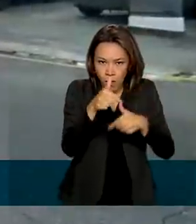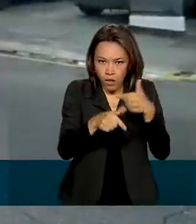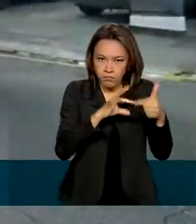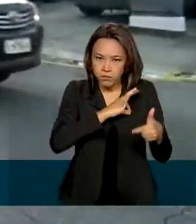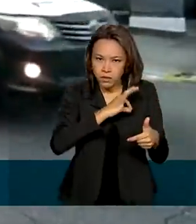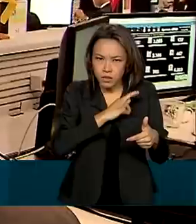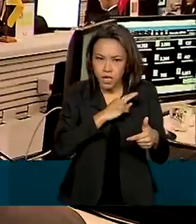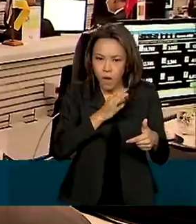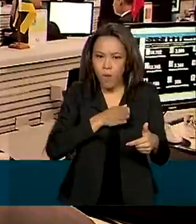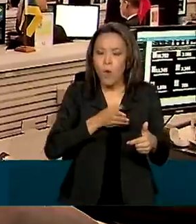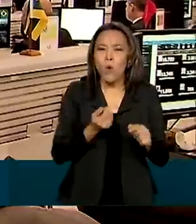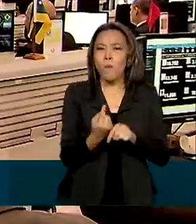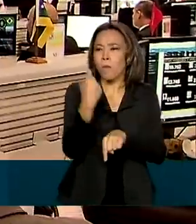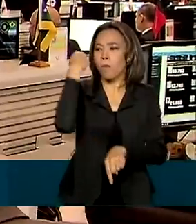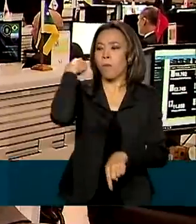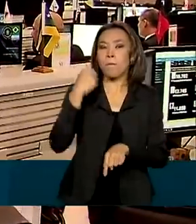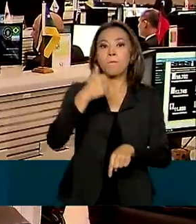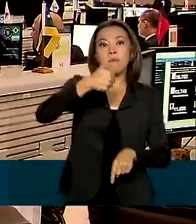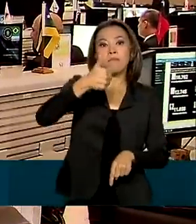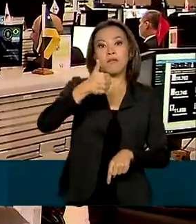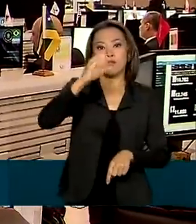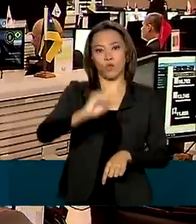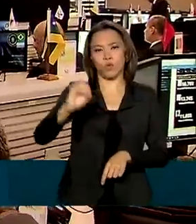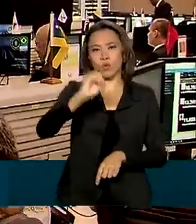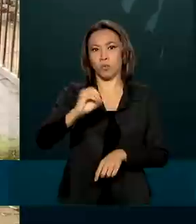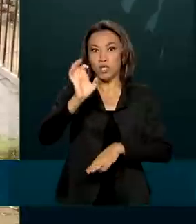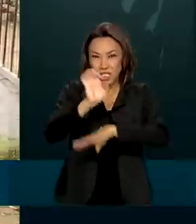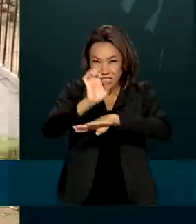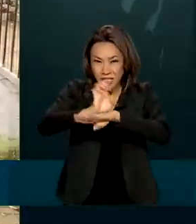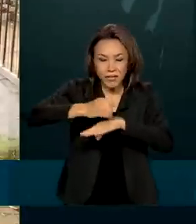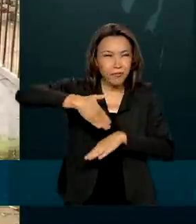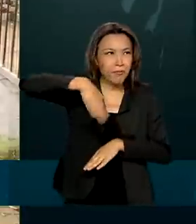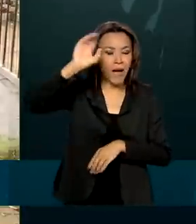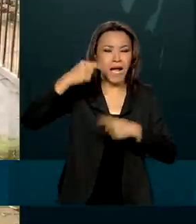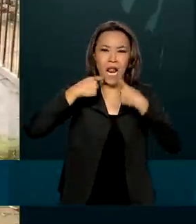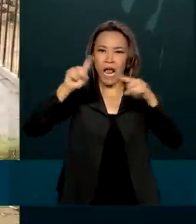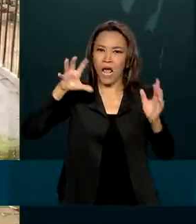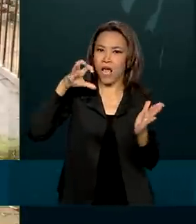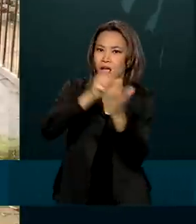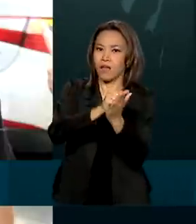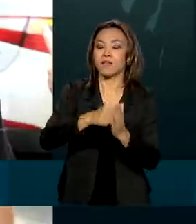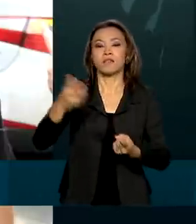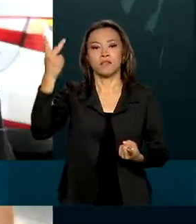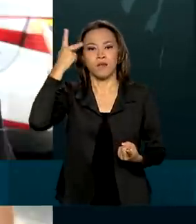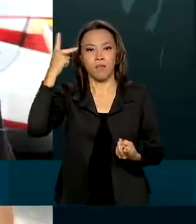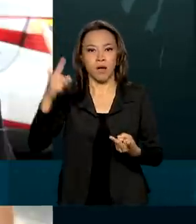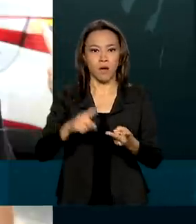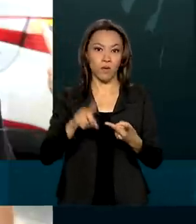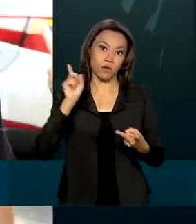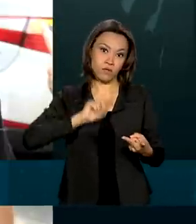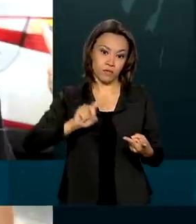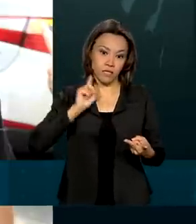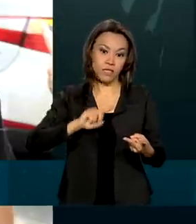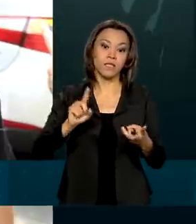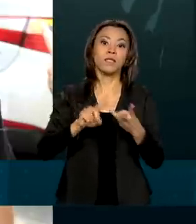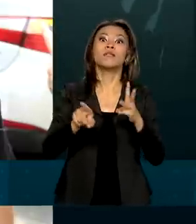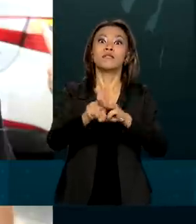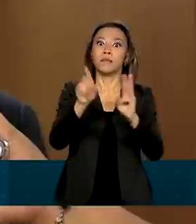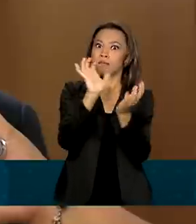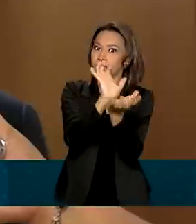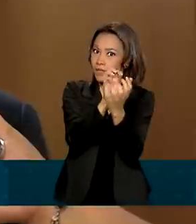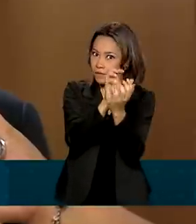dia 1º de outubro. Os estados com o maior número de denúncias apuradas foram São Paulo, Minas Gerais e